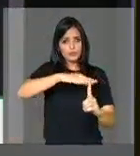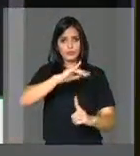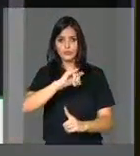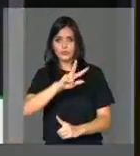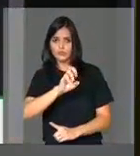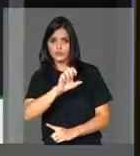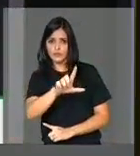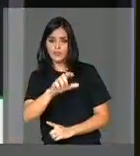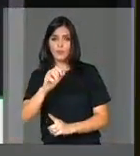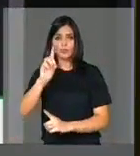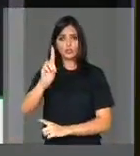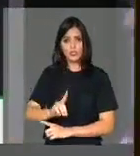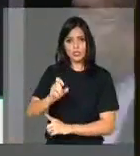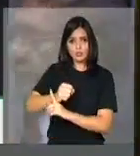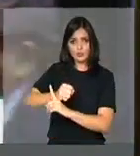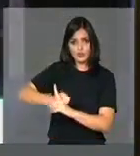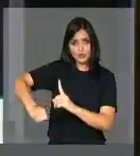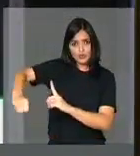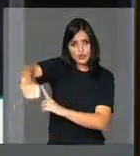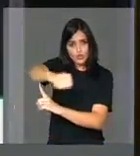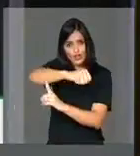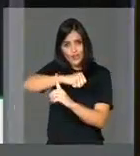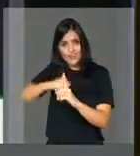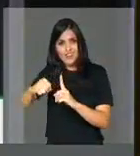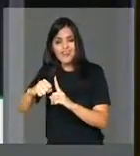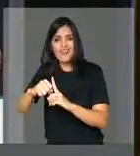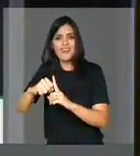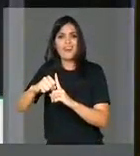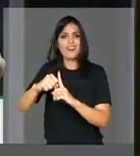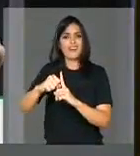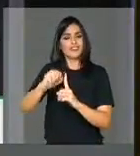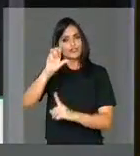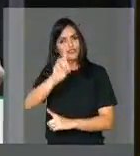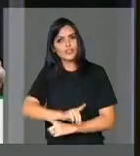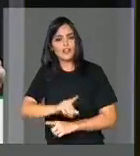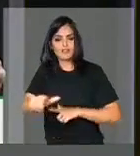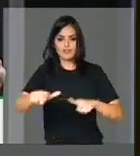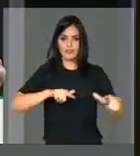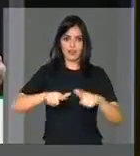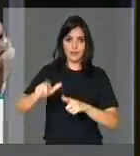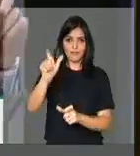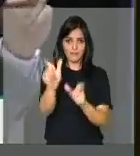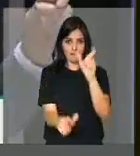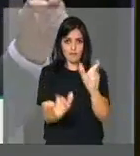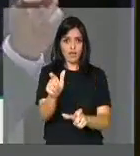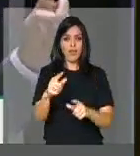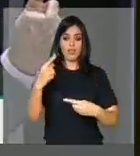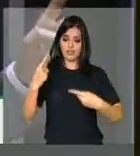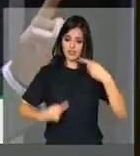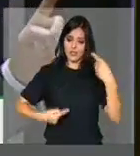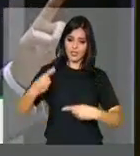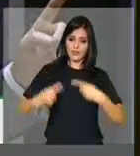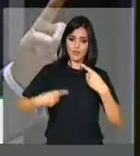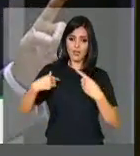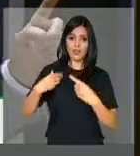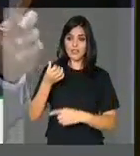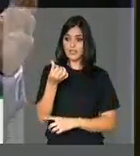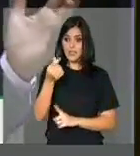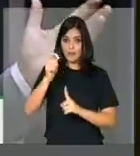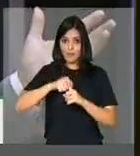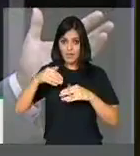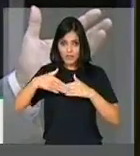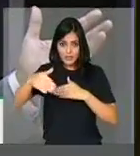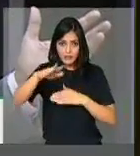dos direitos sociais, dos direitos dos trabalhadores. Este é o debate que há seis meses da eleição